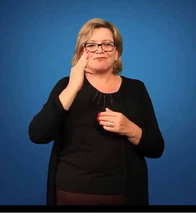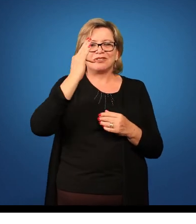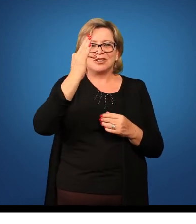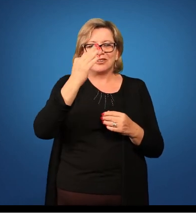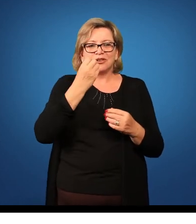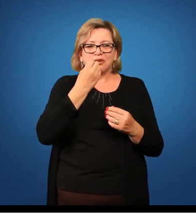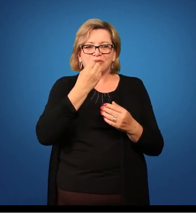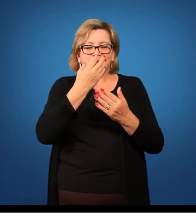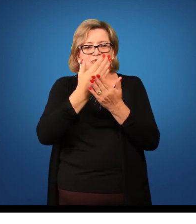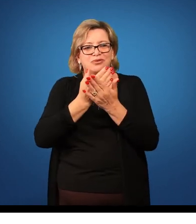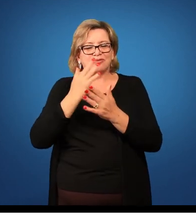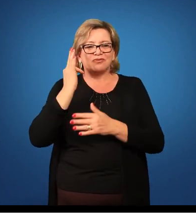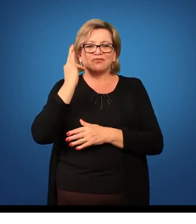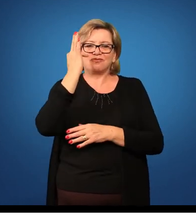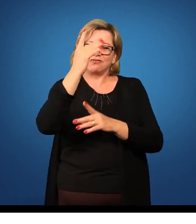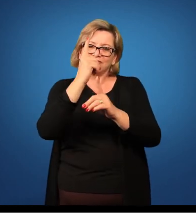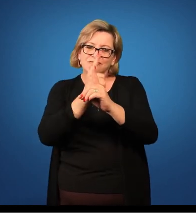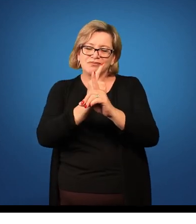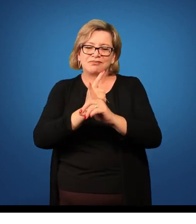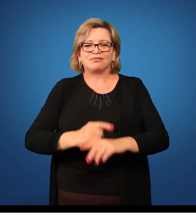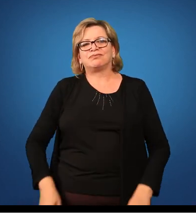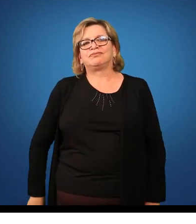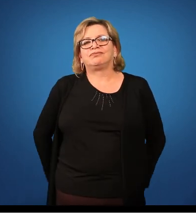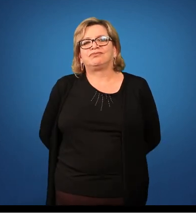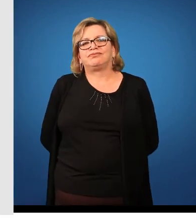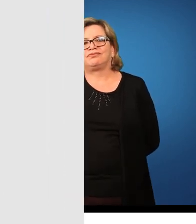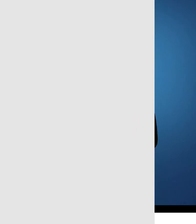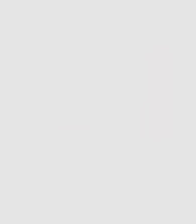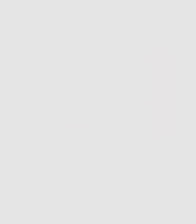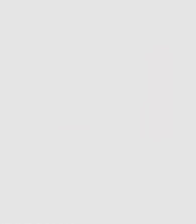estudos e até mais! Música